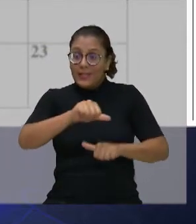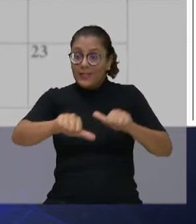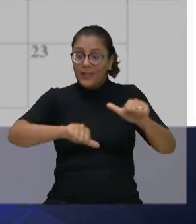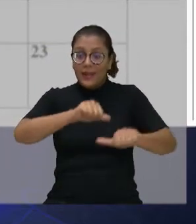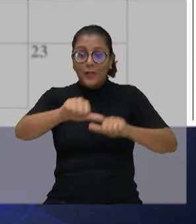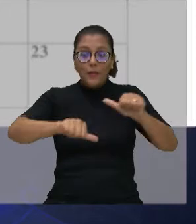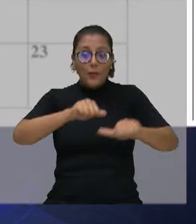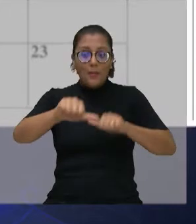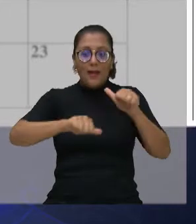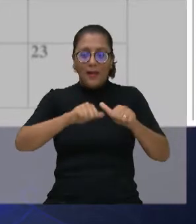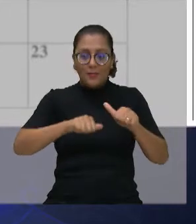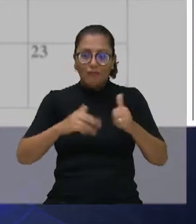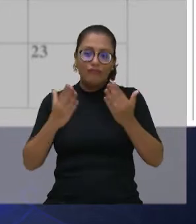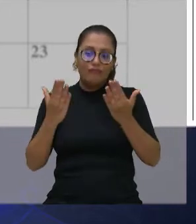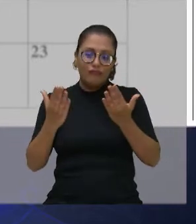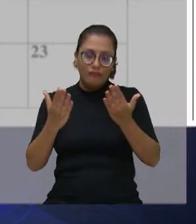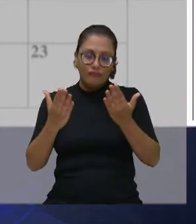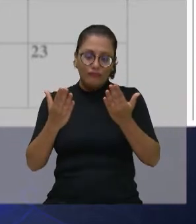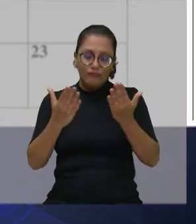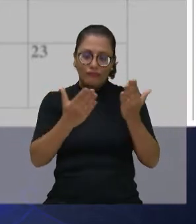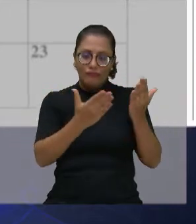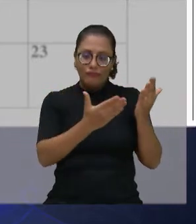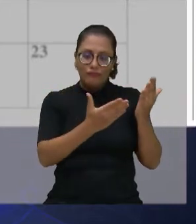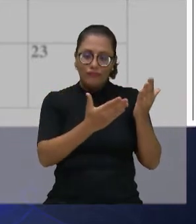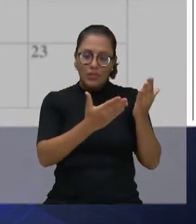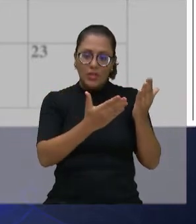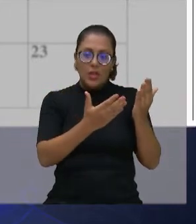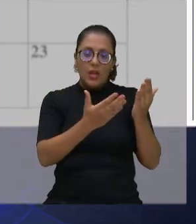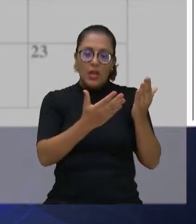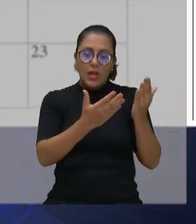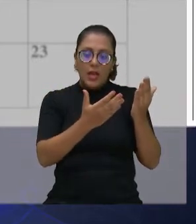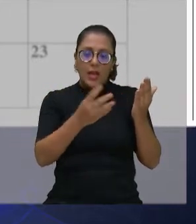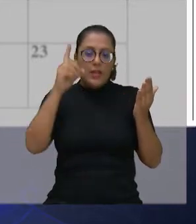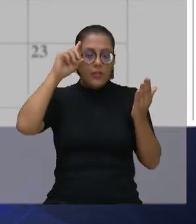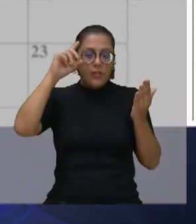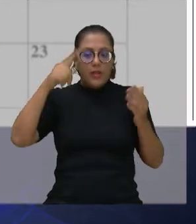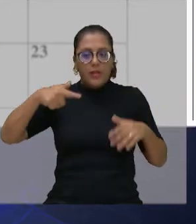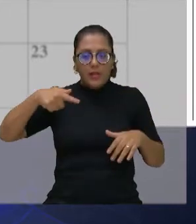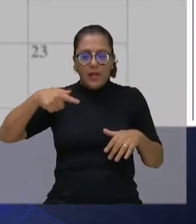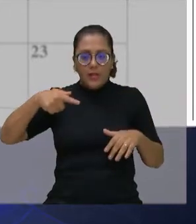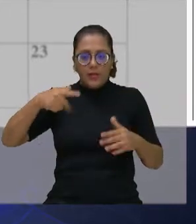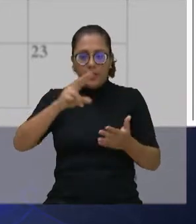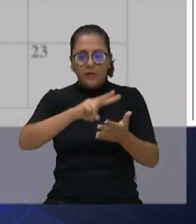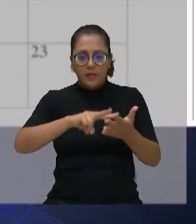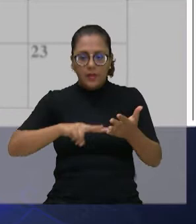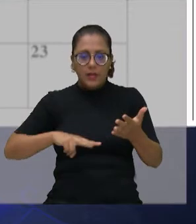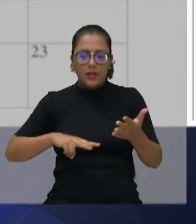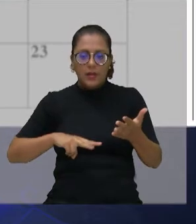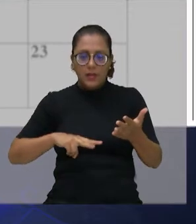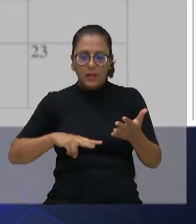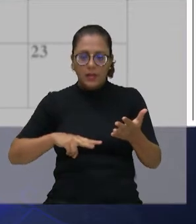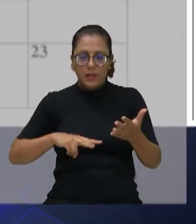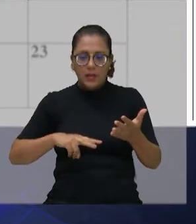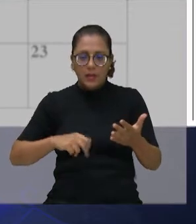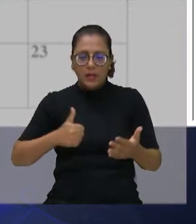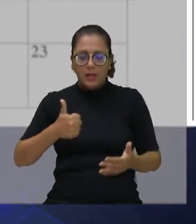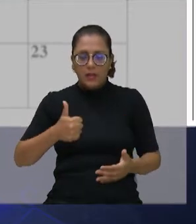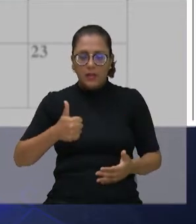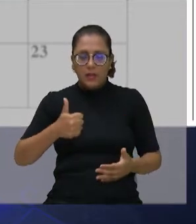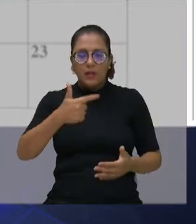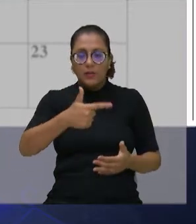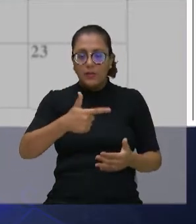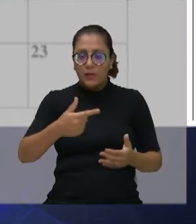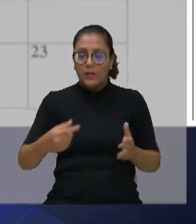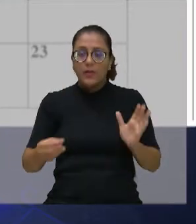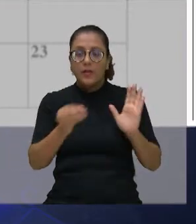corridos, aqui. Ele lê no dia 7, ele segue, dia 12 é o quinto dia, o dia da